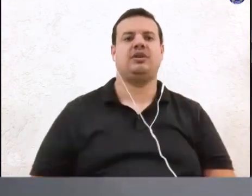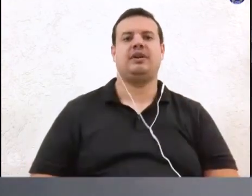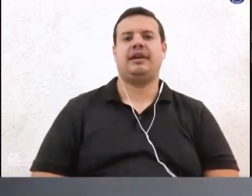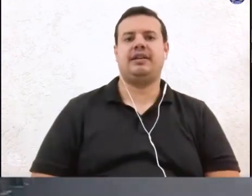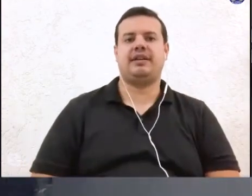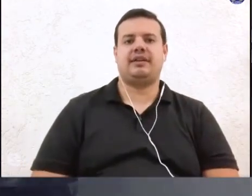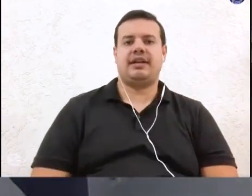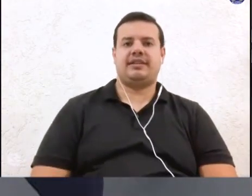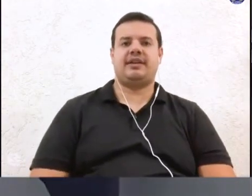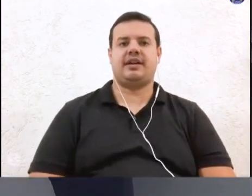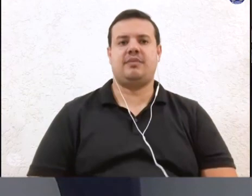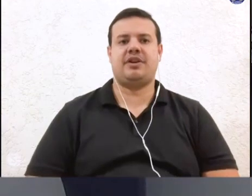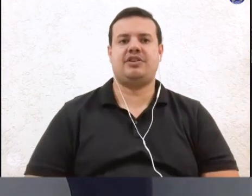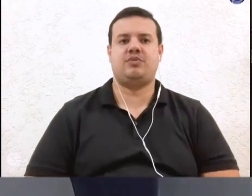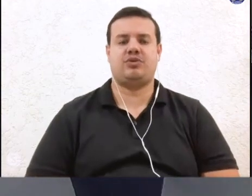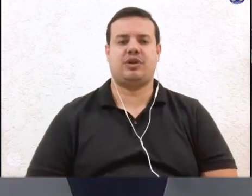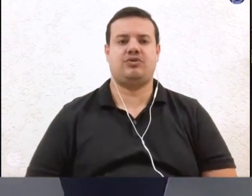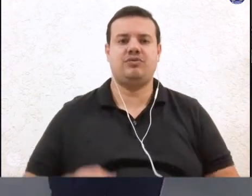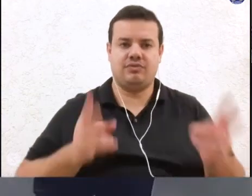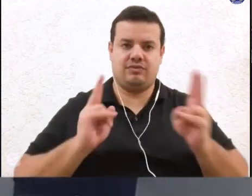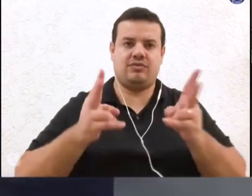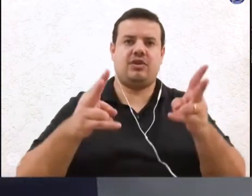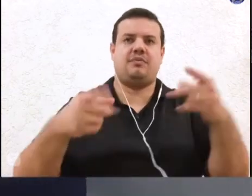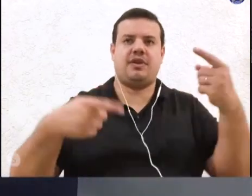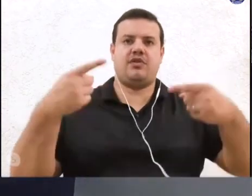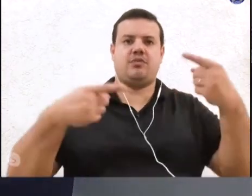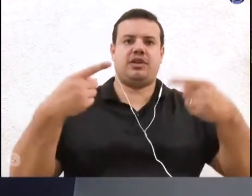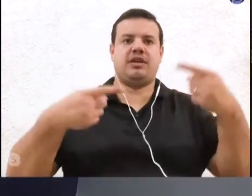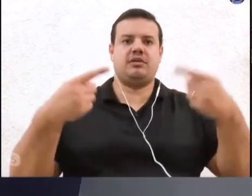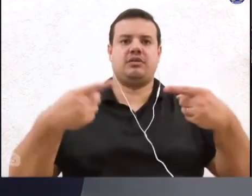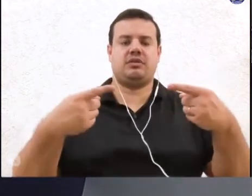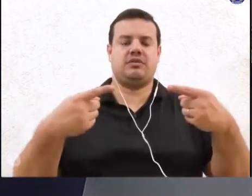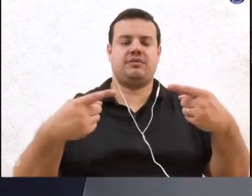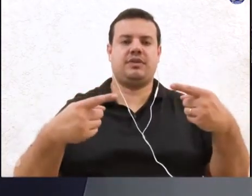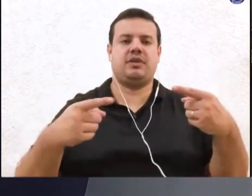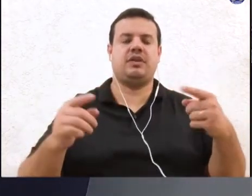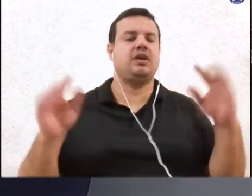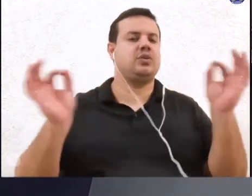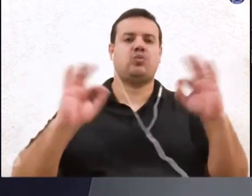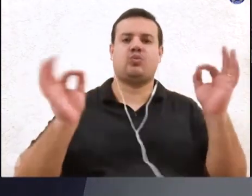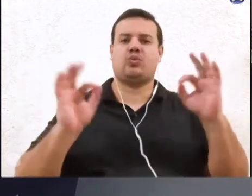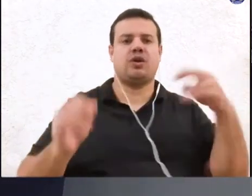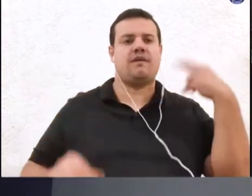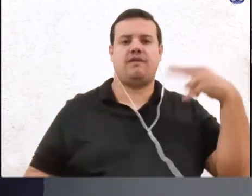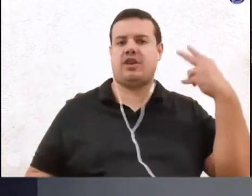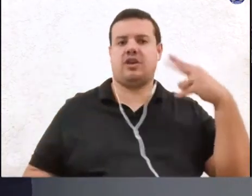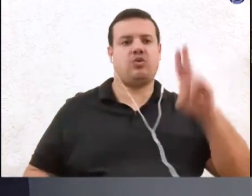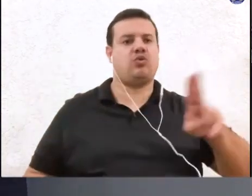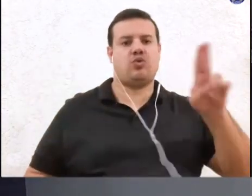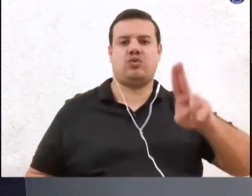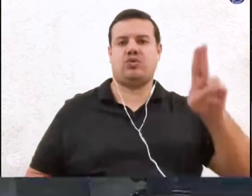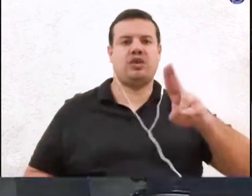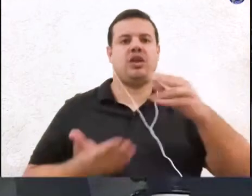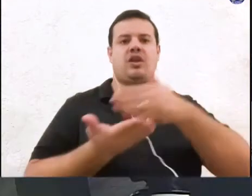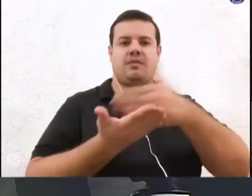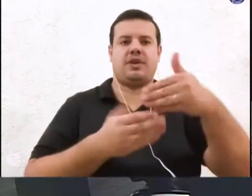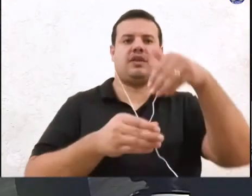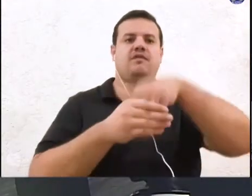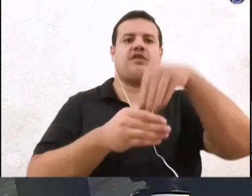continue discussão a matéria nenhum dos senhores vereadores querendo fazer uso da palavra está em votação